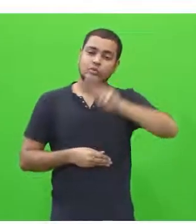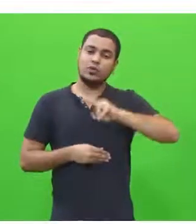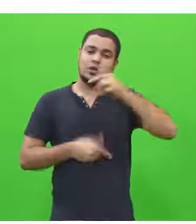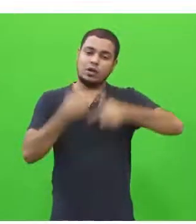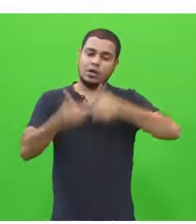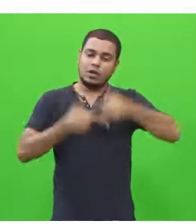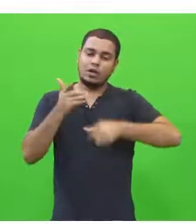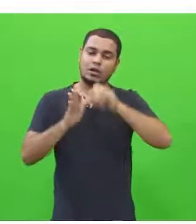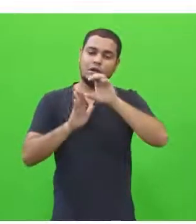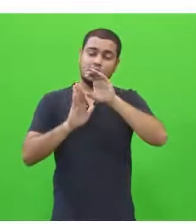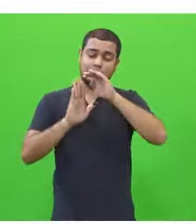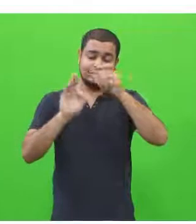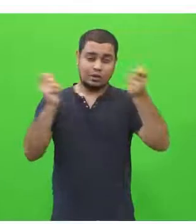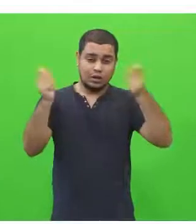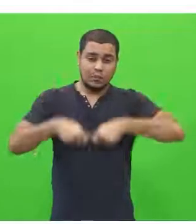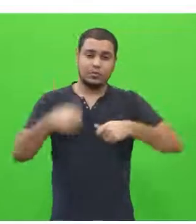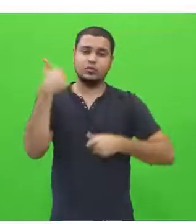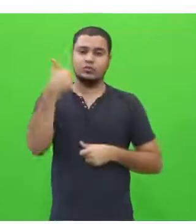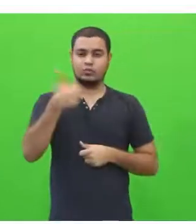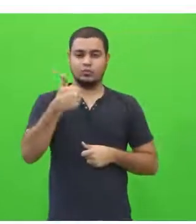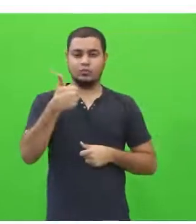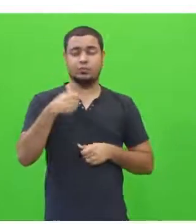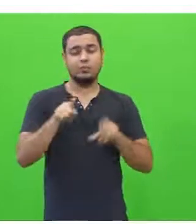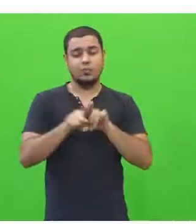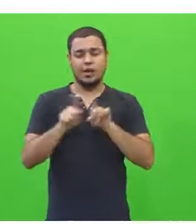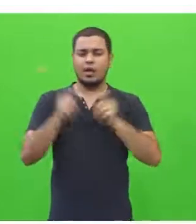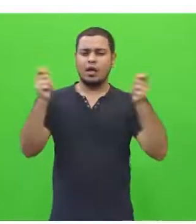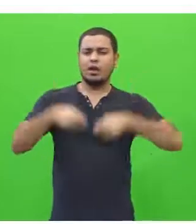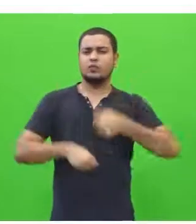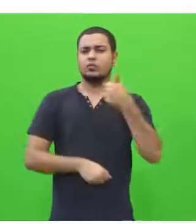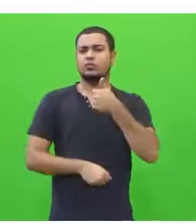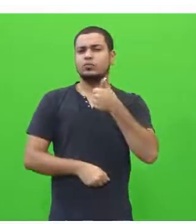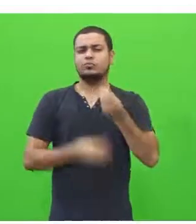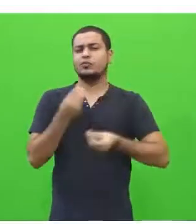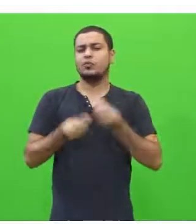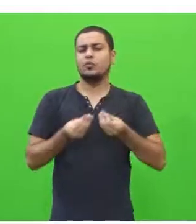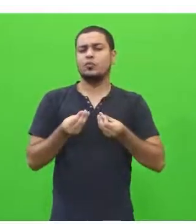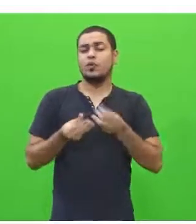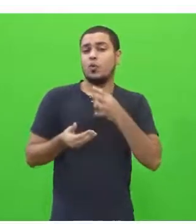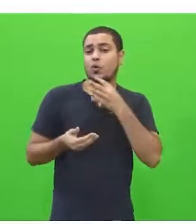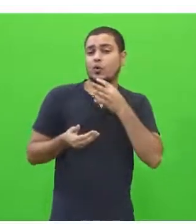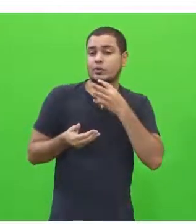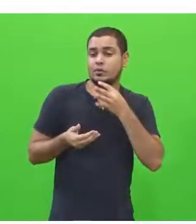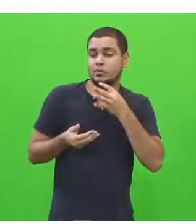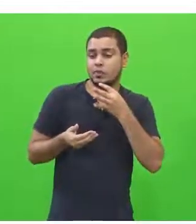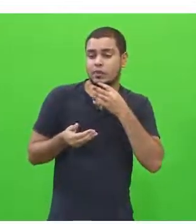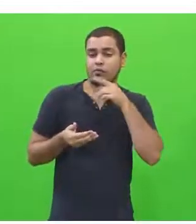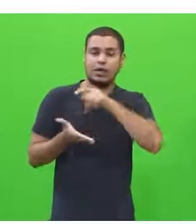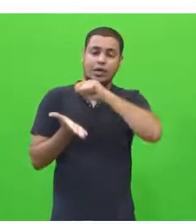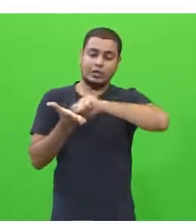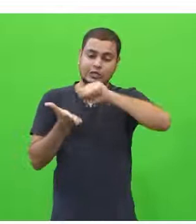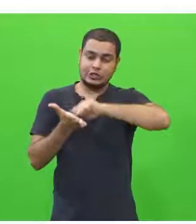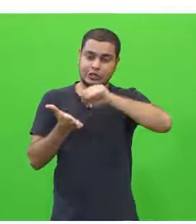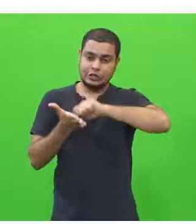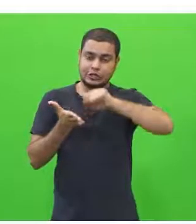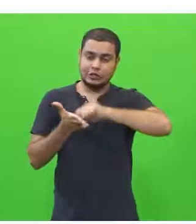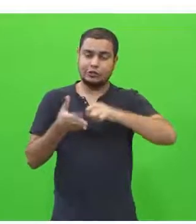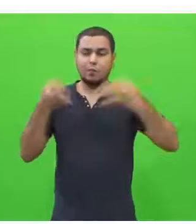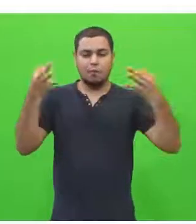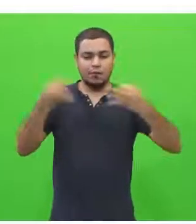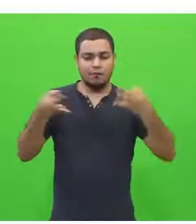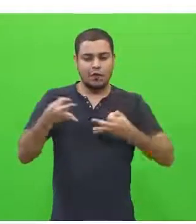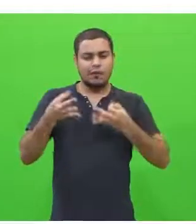competência 1. Então, nós vamos ter na competência 1, o domínio da modalidade escrita formal da língua